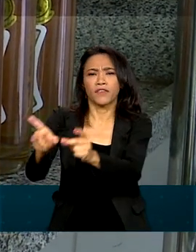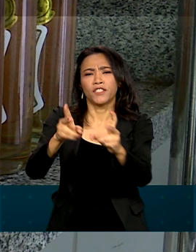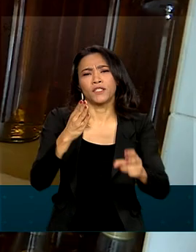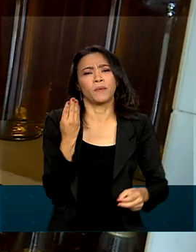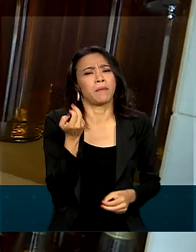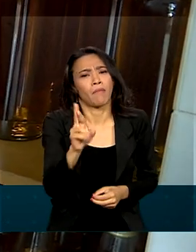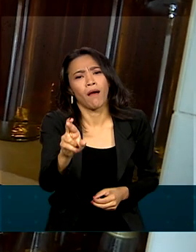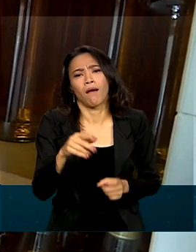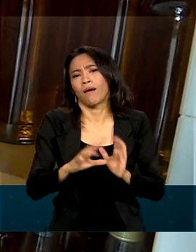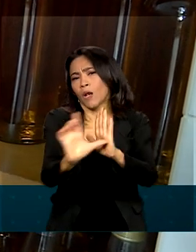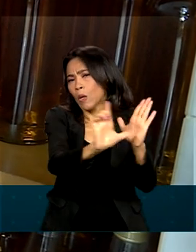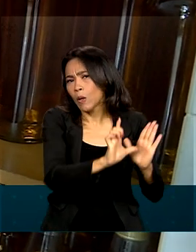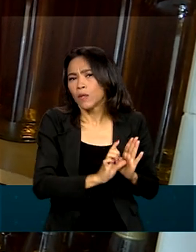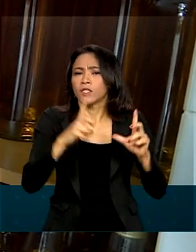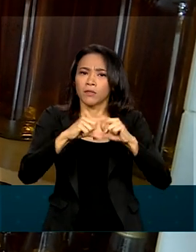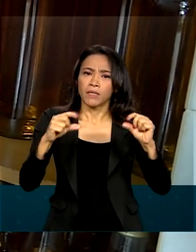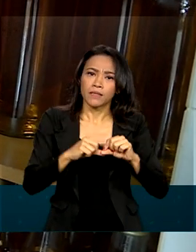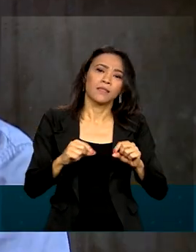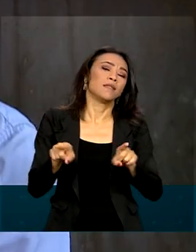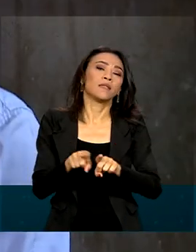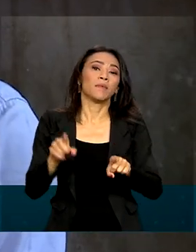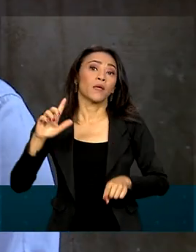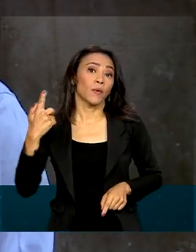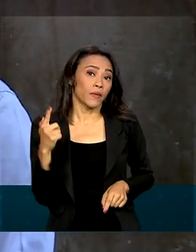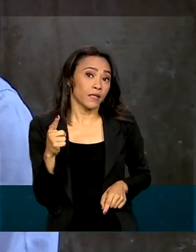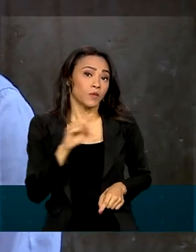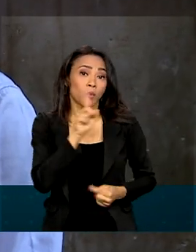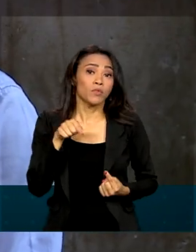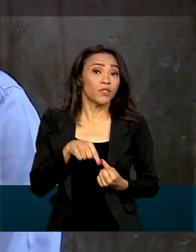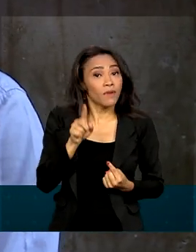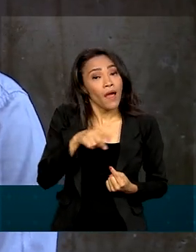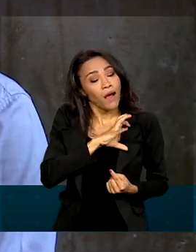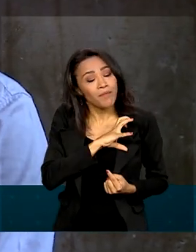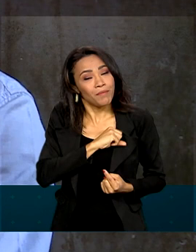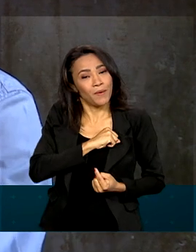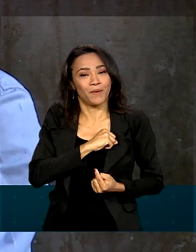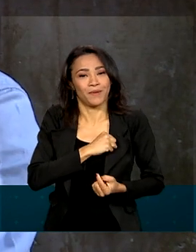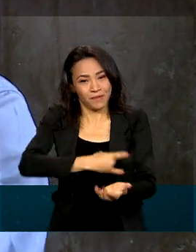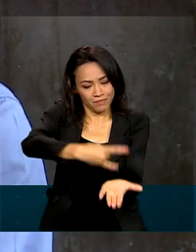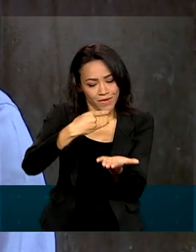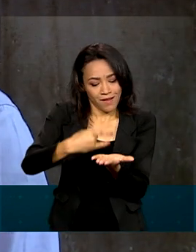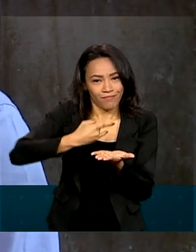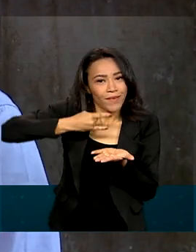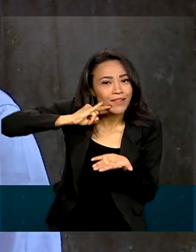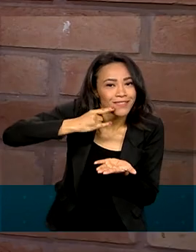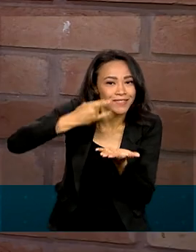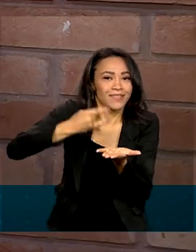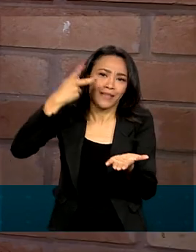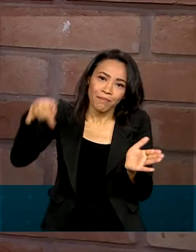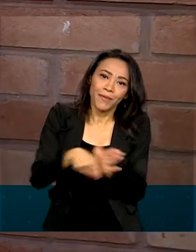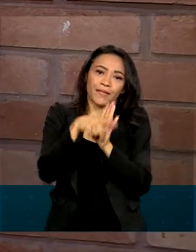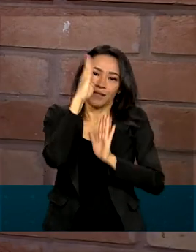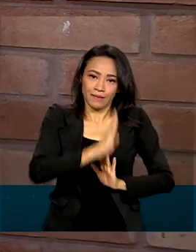restaurantes e lojas de Brasília e Goiânia. A motivação vem do amor pelo produto genuinamente nacional. Você